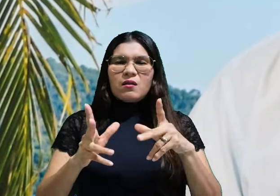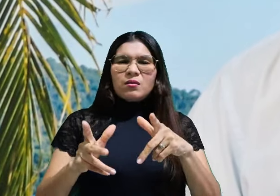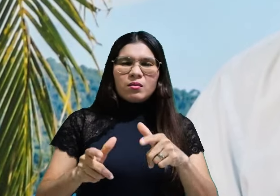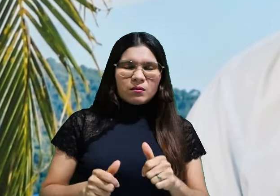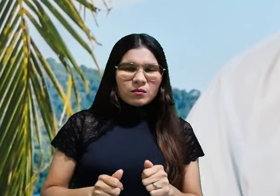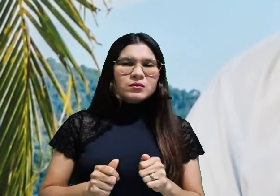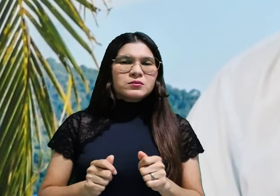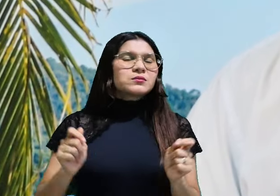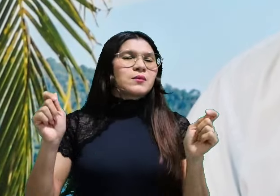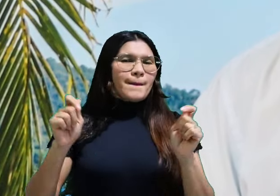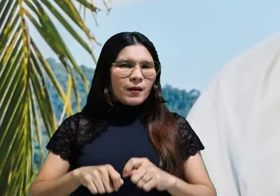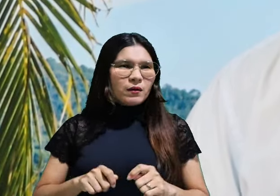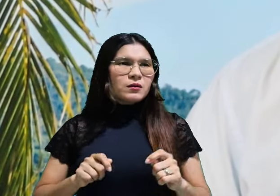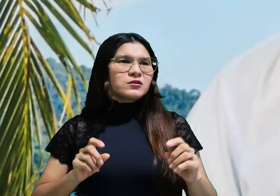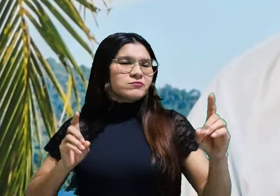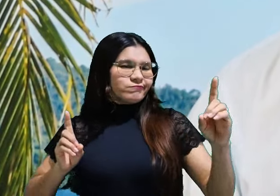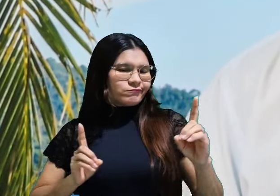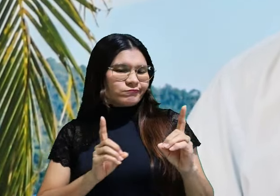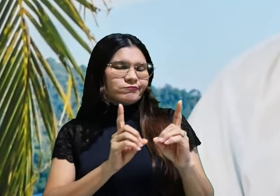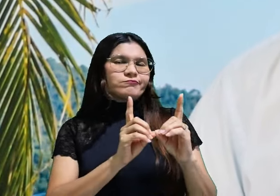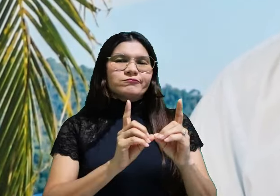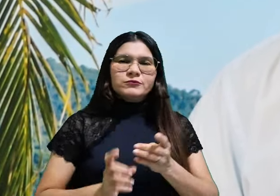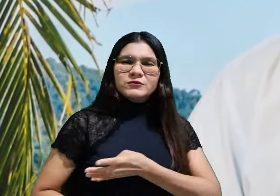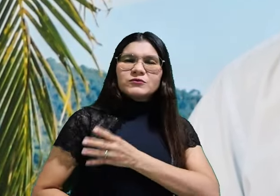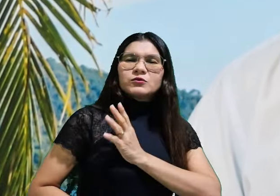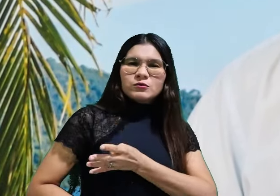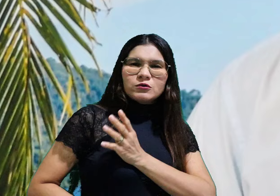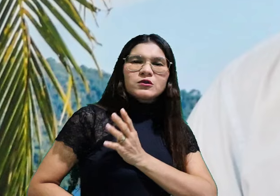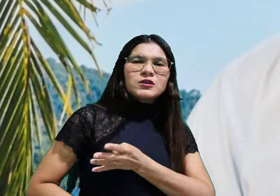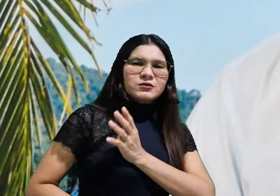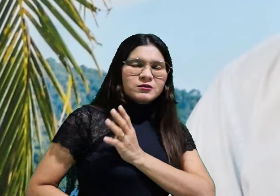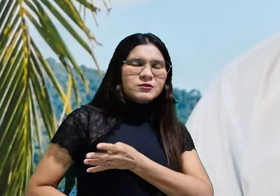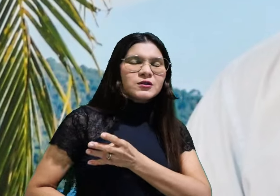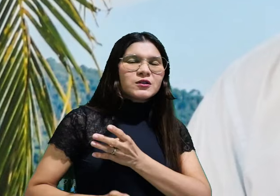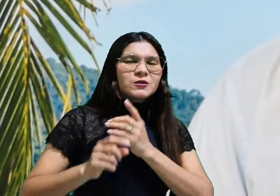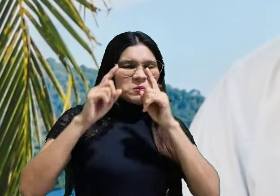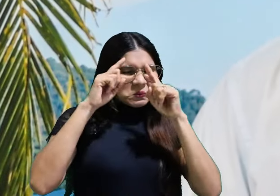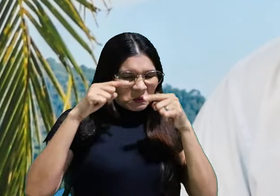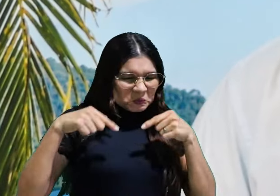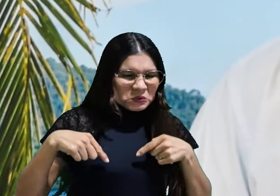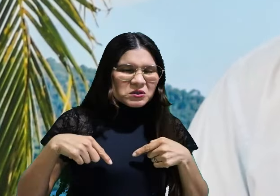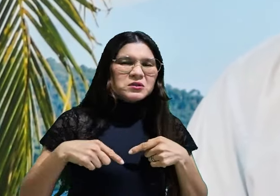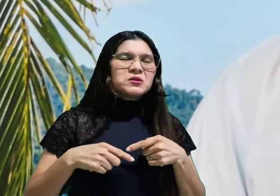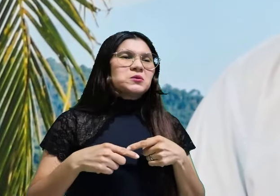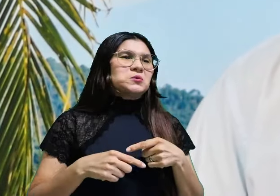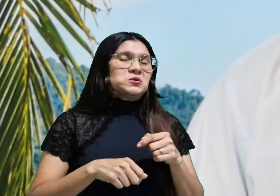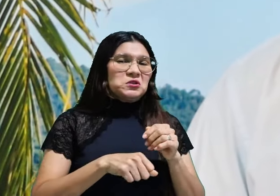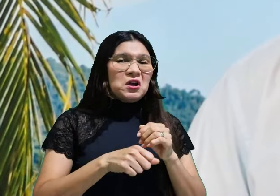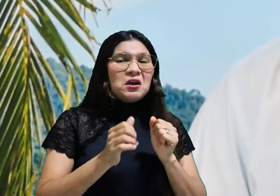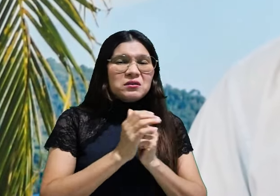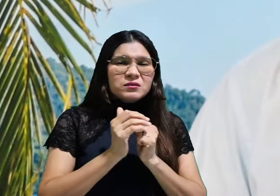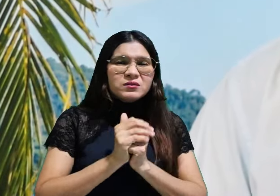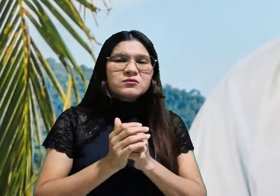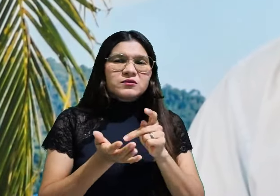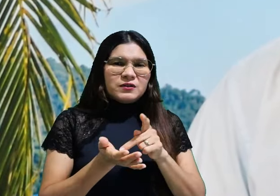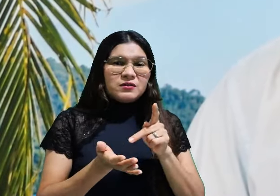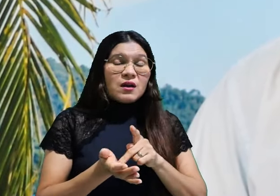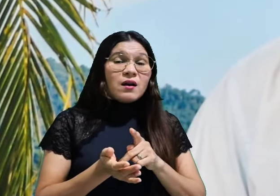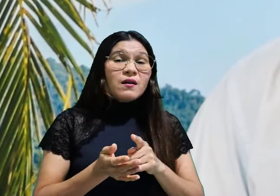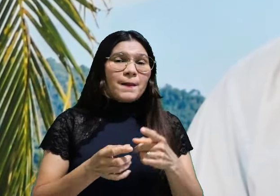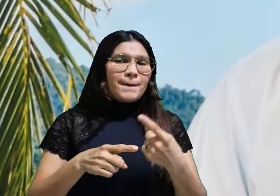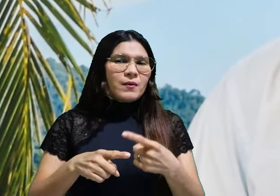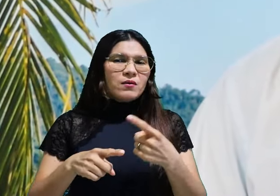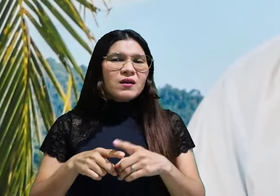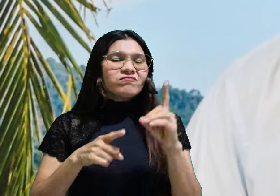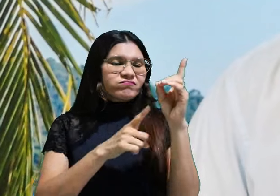por mim, se aproximem de ti com um coração contrito e quebrantado, pois esta é a tua